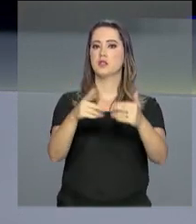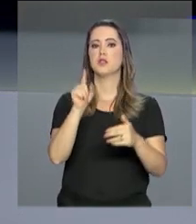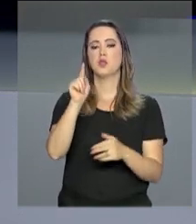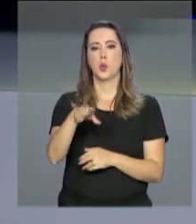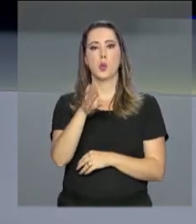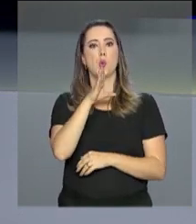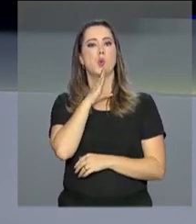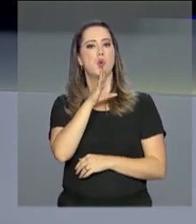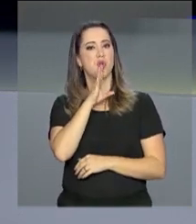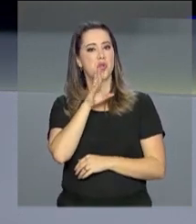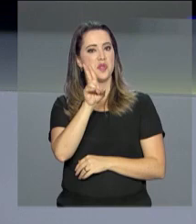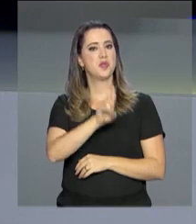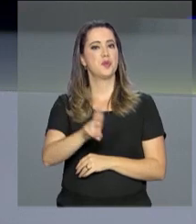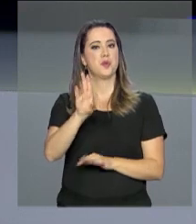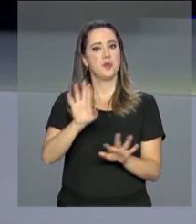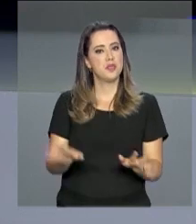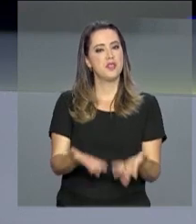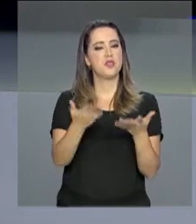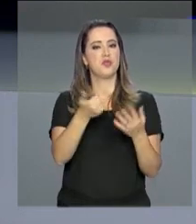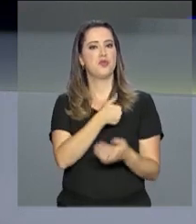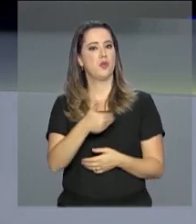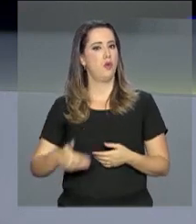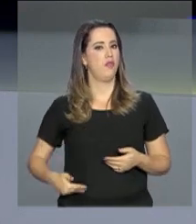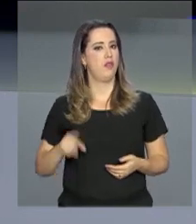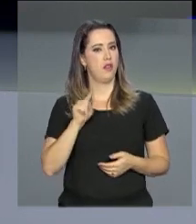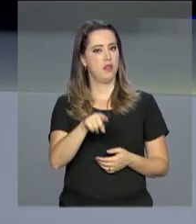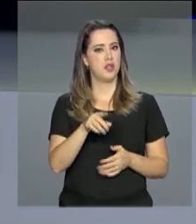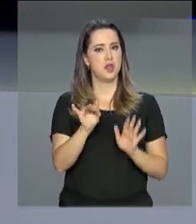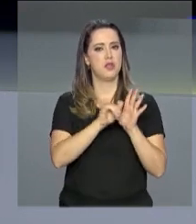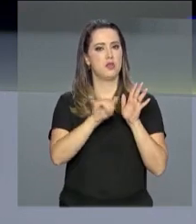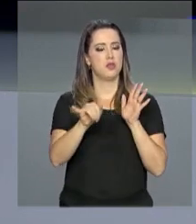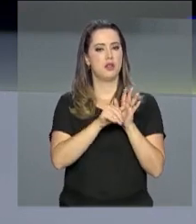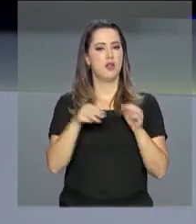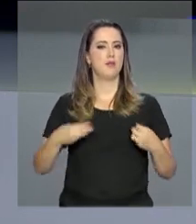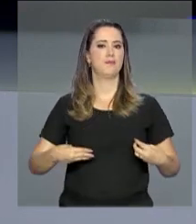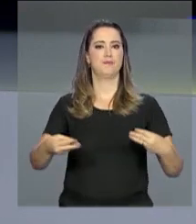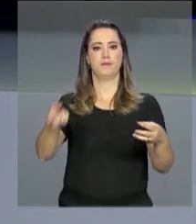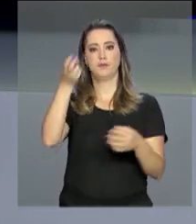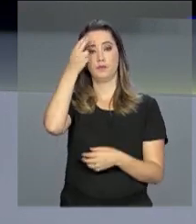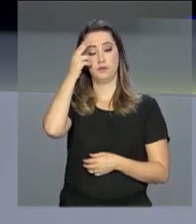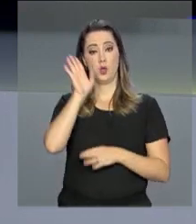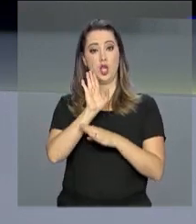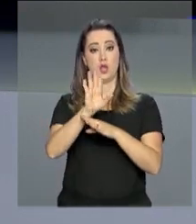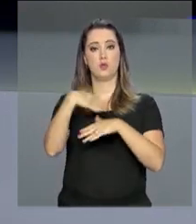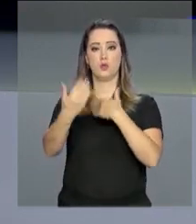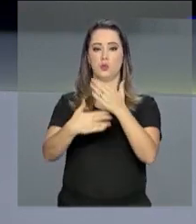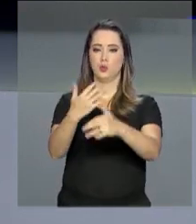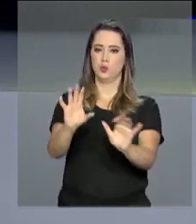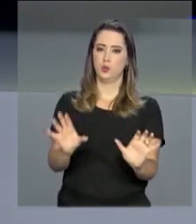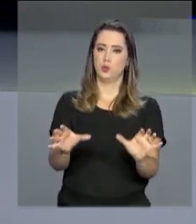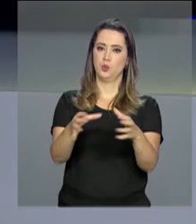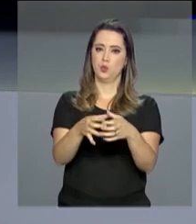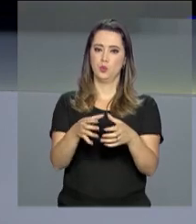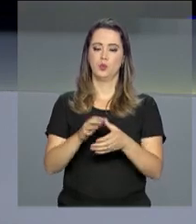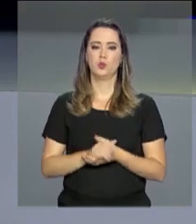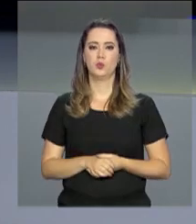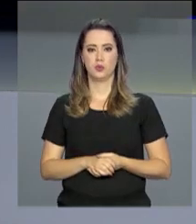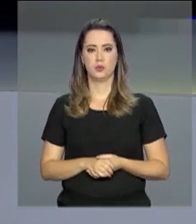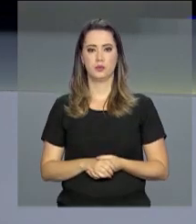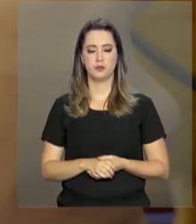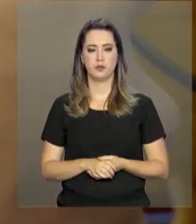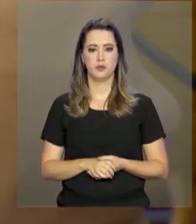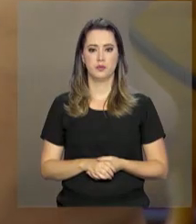conhecem e utilizam incentivos públicos, como editais do Ministério da Cultura, que ajudam no desenvolvimento do setor.